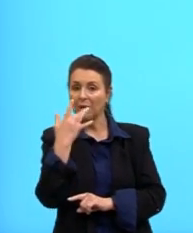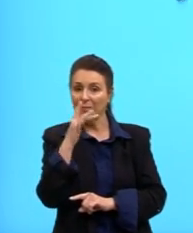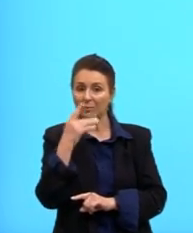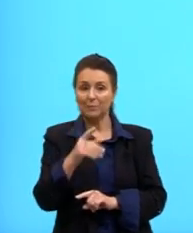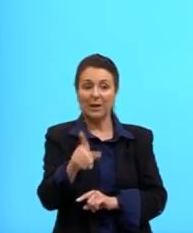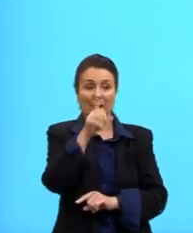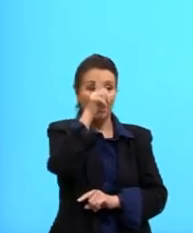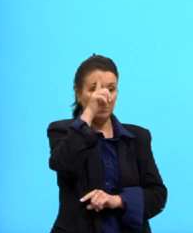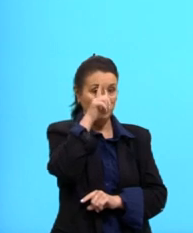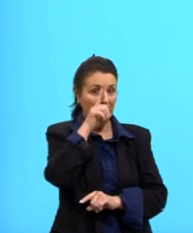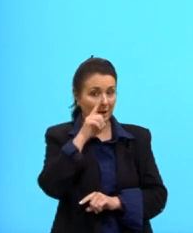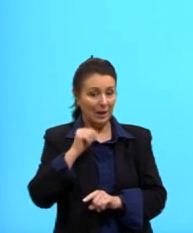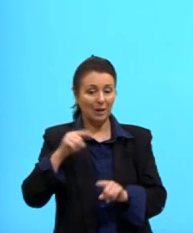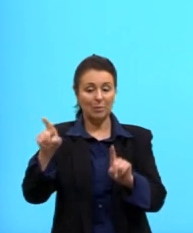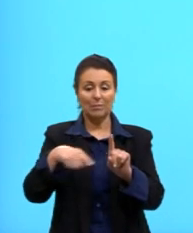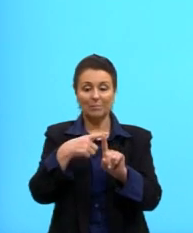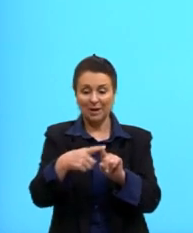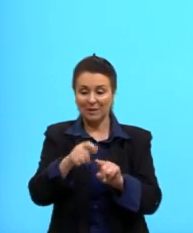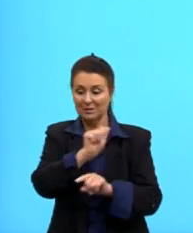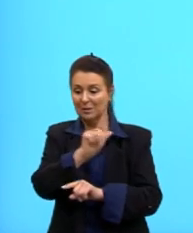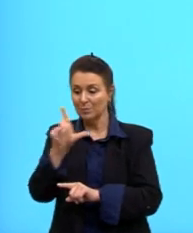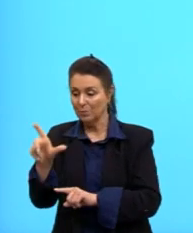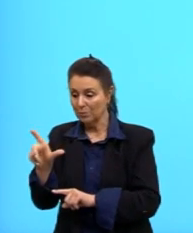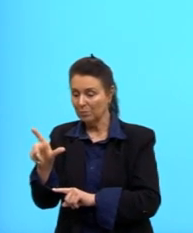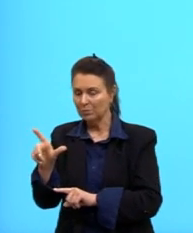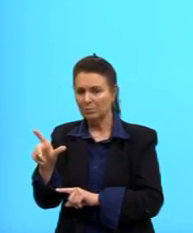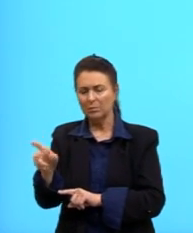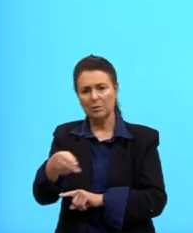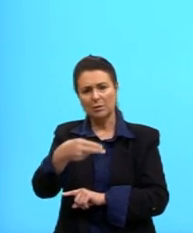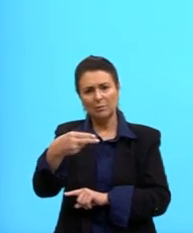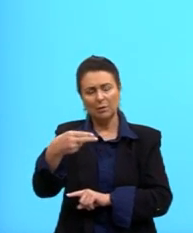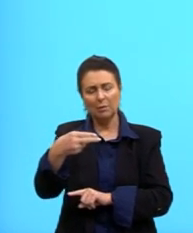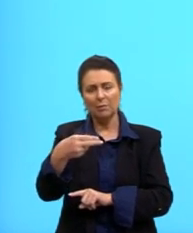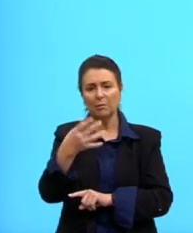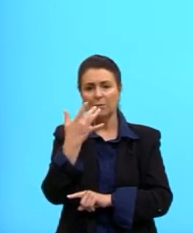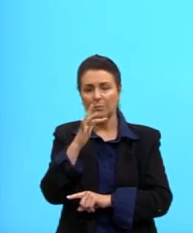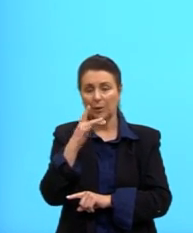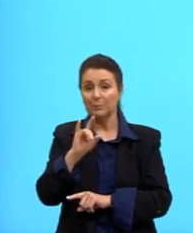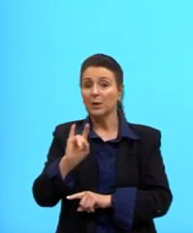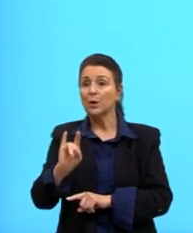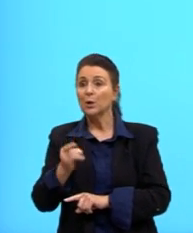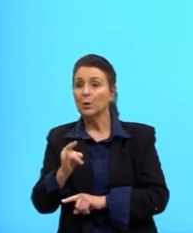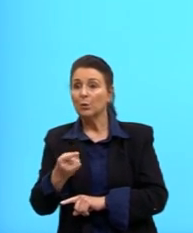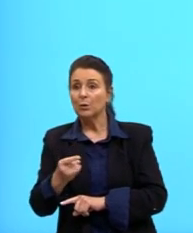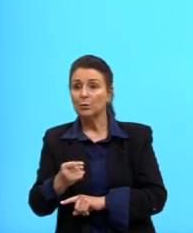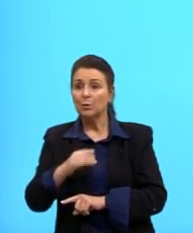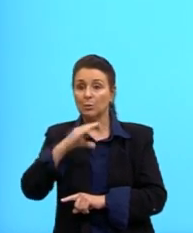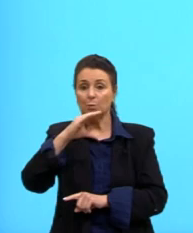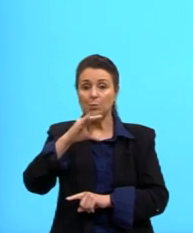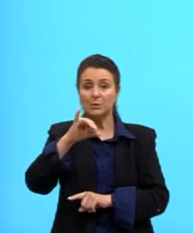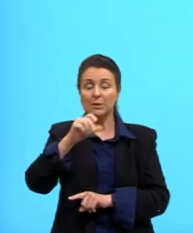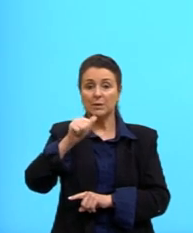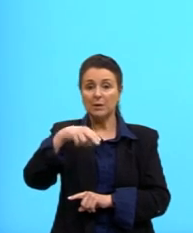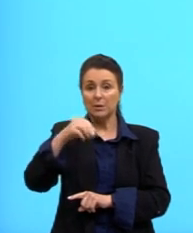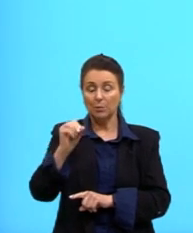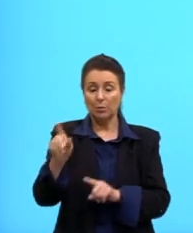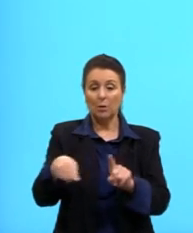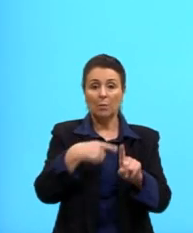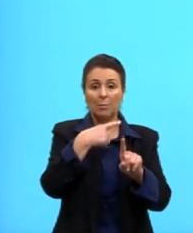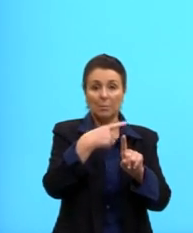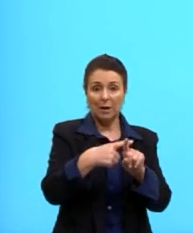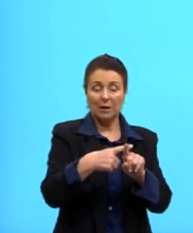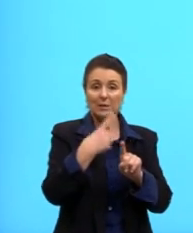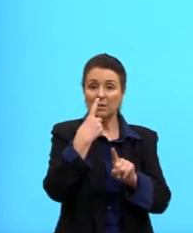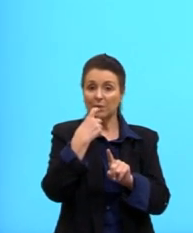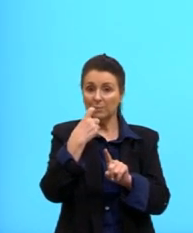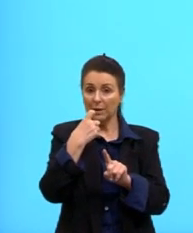Amarelo e azul igual a branco. E no último, ciano mais vermelho igual a branco,